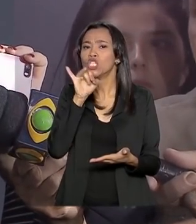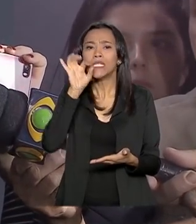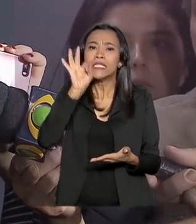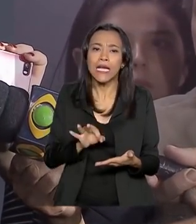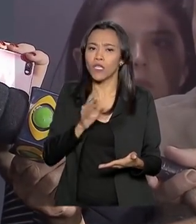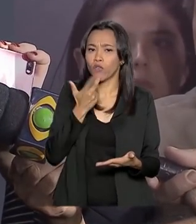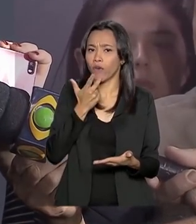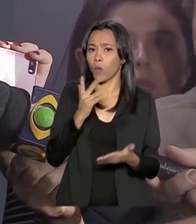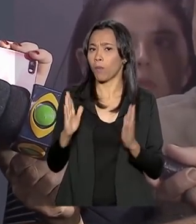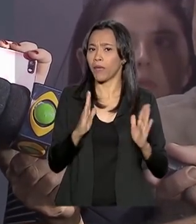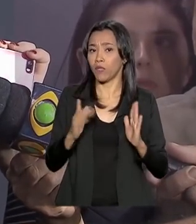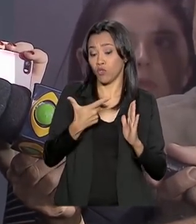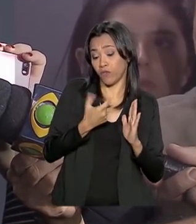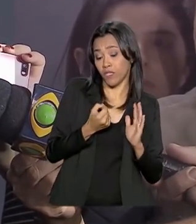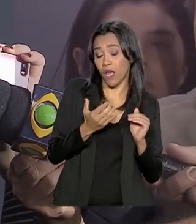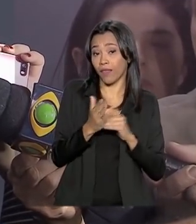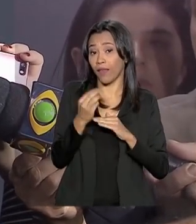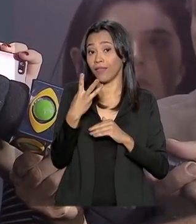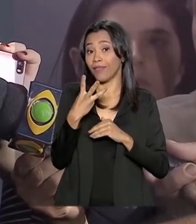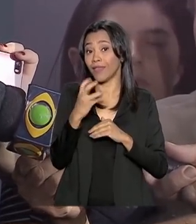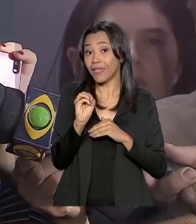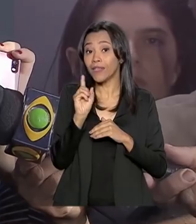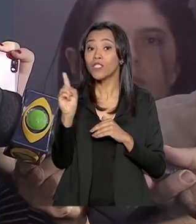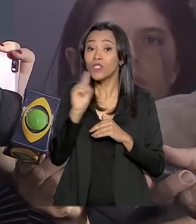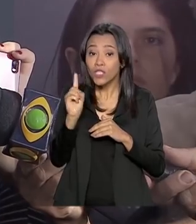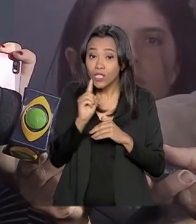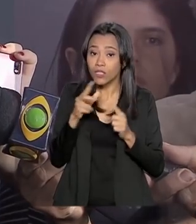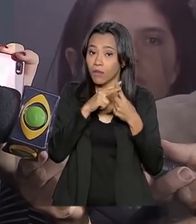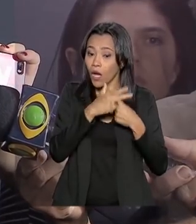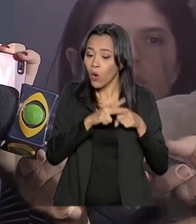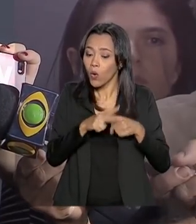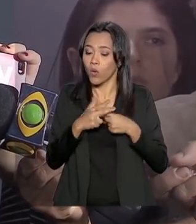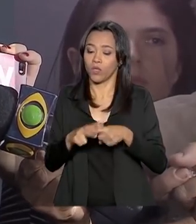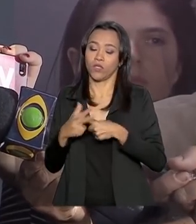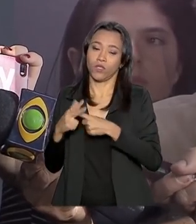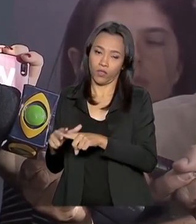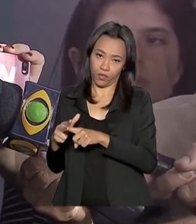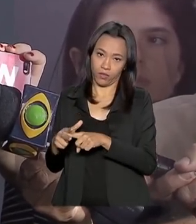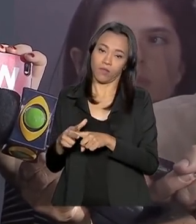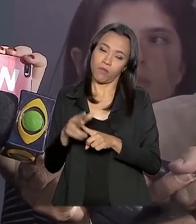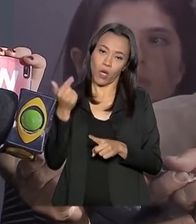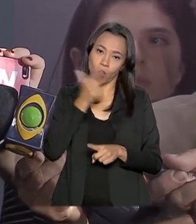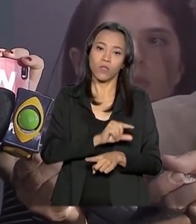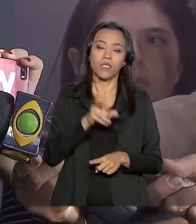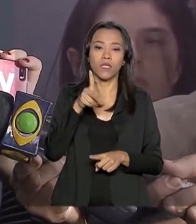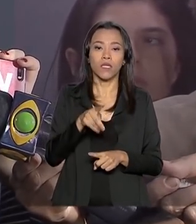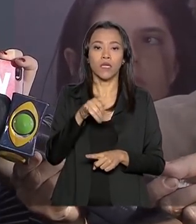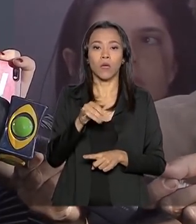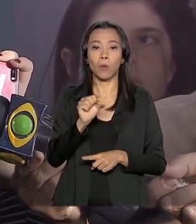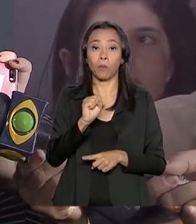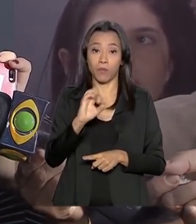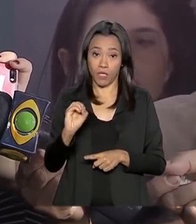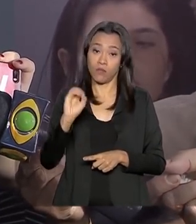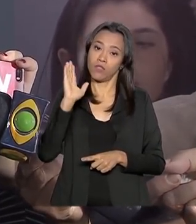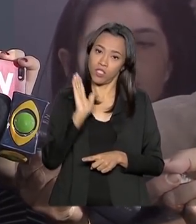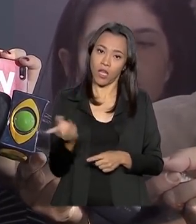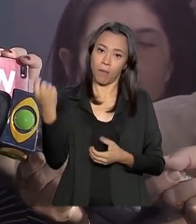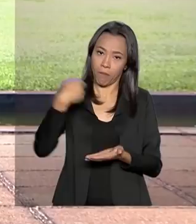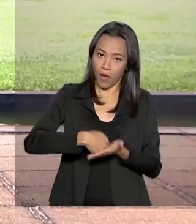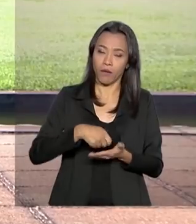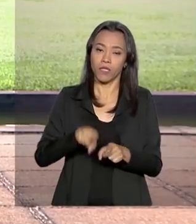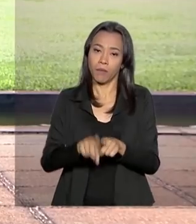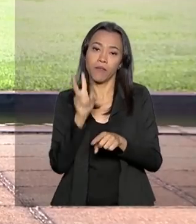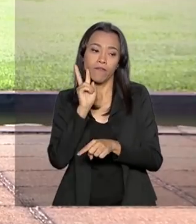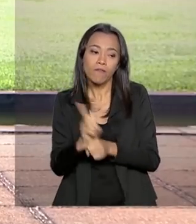mas supostamente de 20 a 30 dias vai começar a fazer as correções para que o piso mínimo seja corrigido e que seja pago e seja fiscalizado.